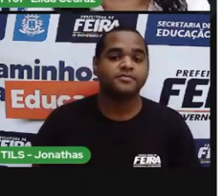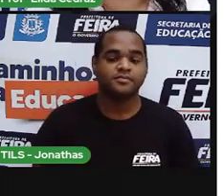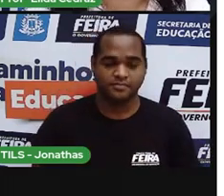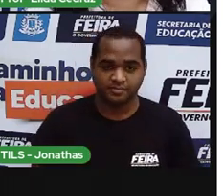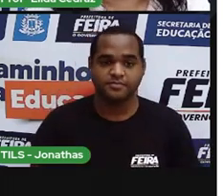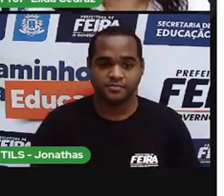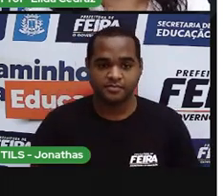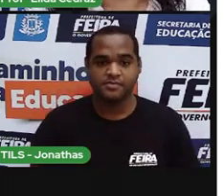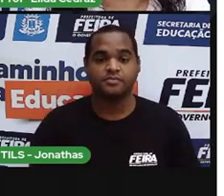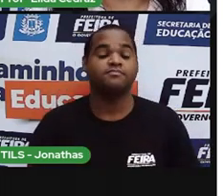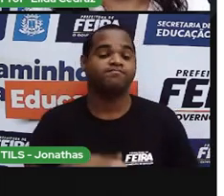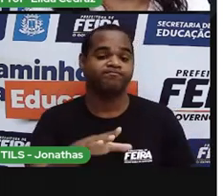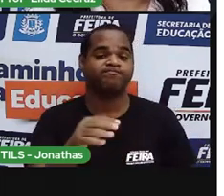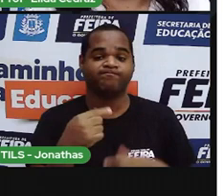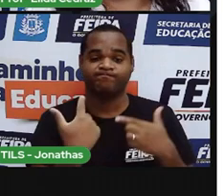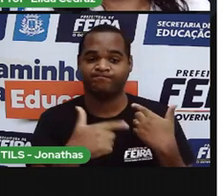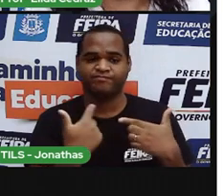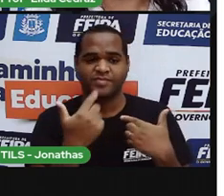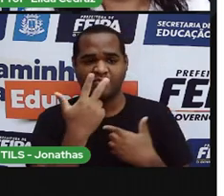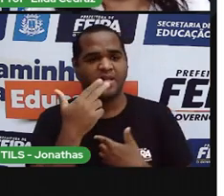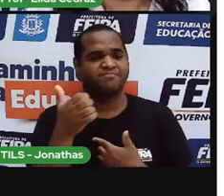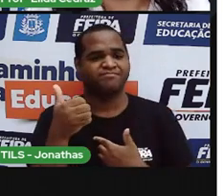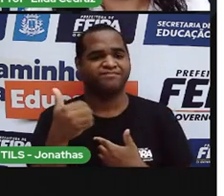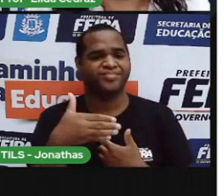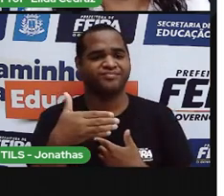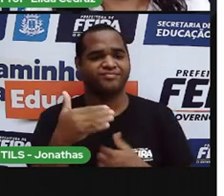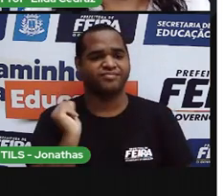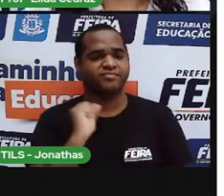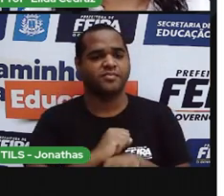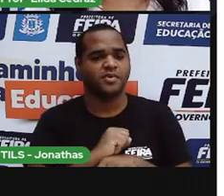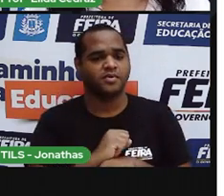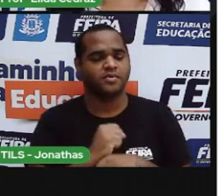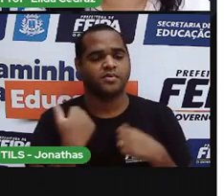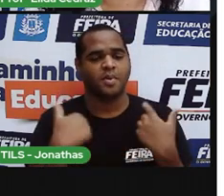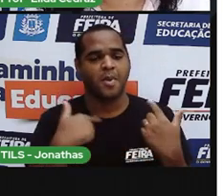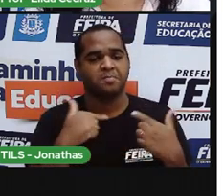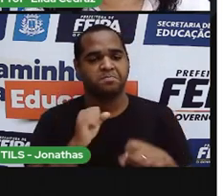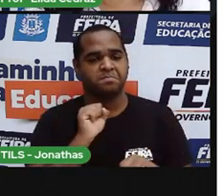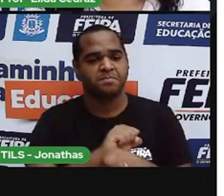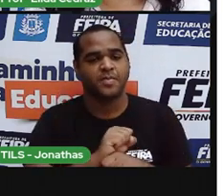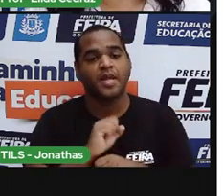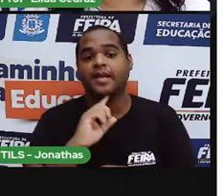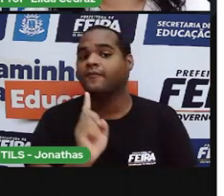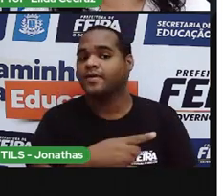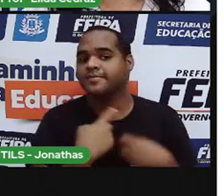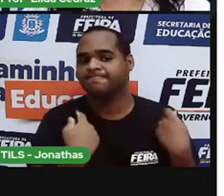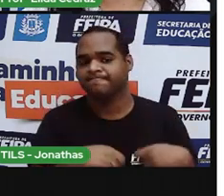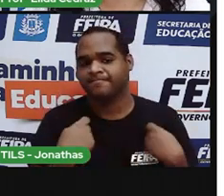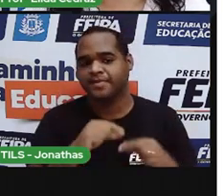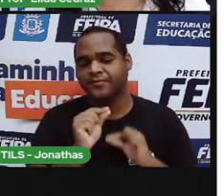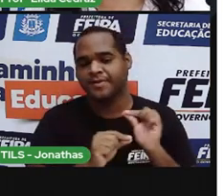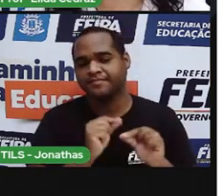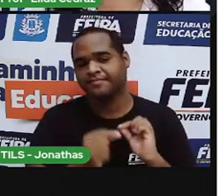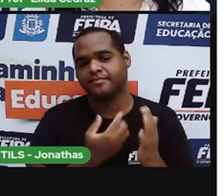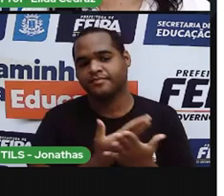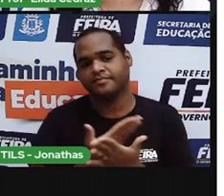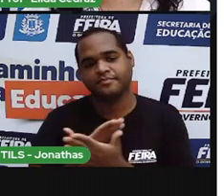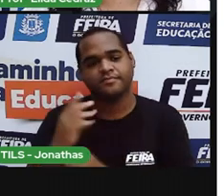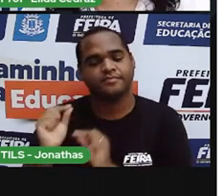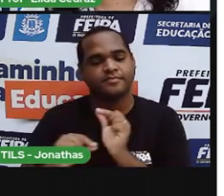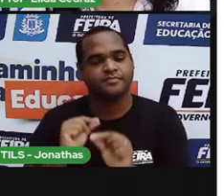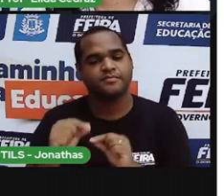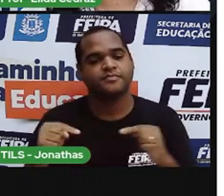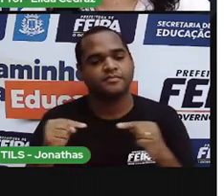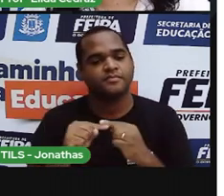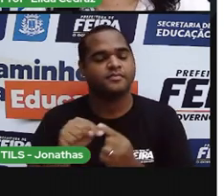trabalho estaria parado. Então, estudem e procurem saber